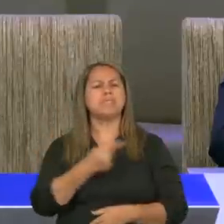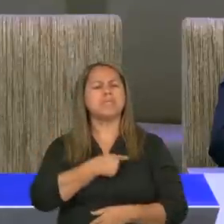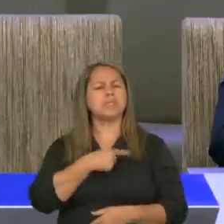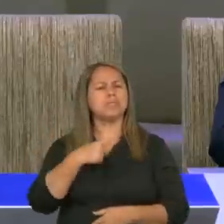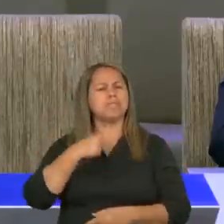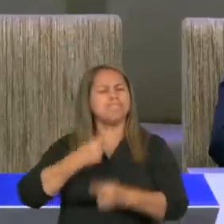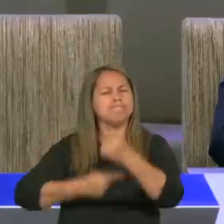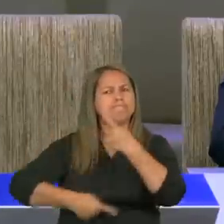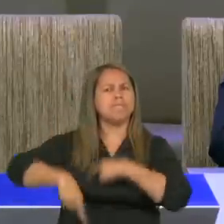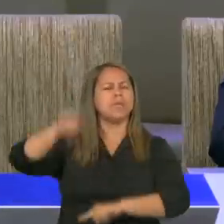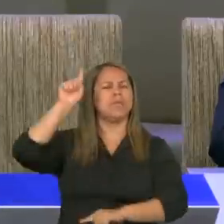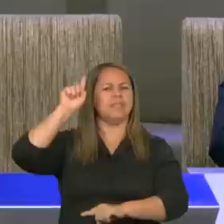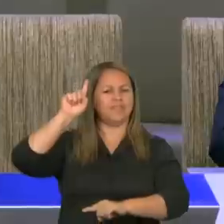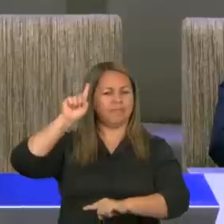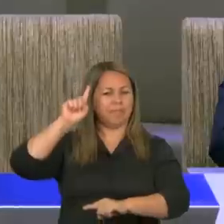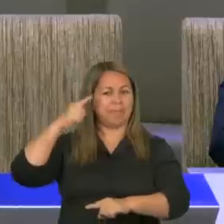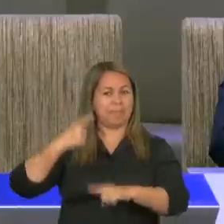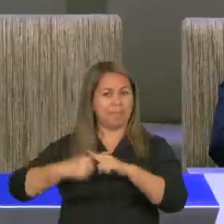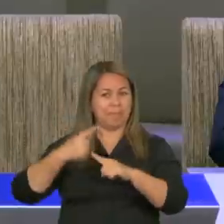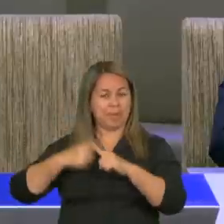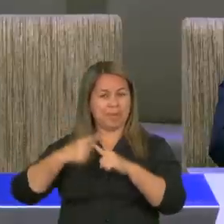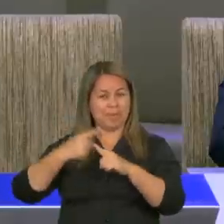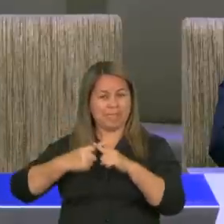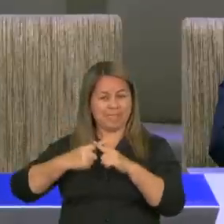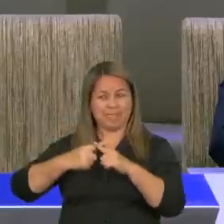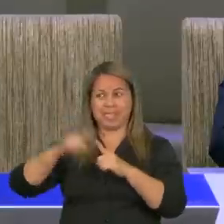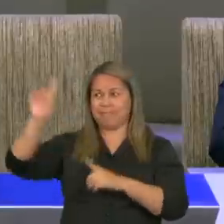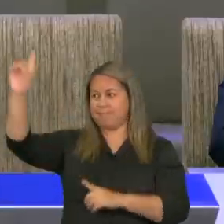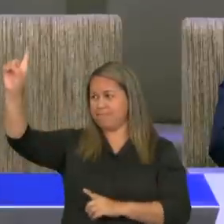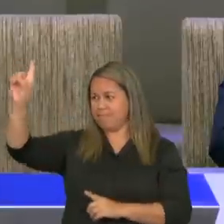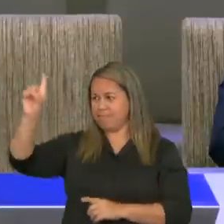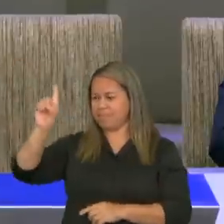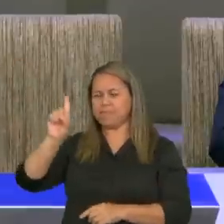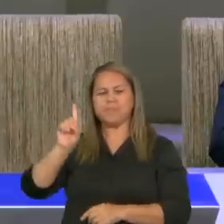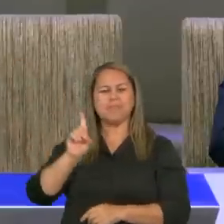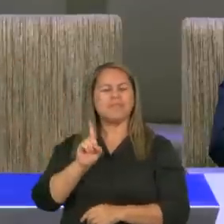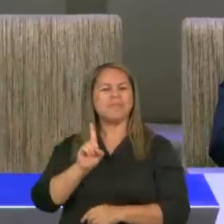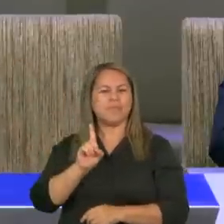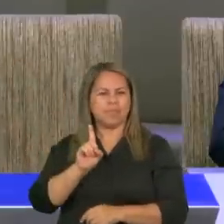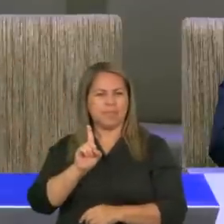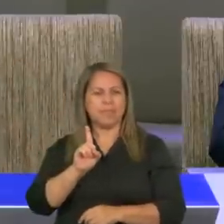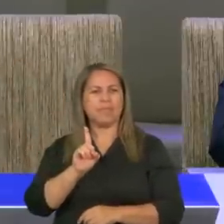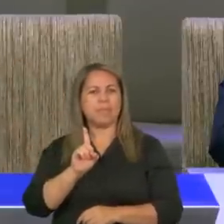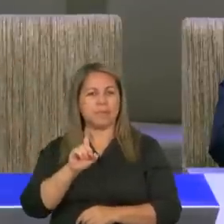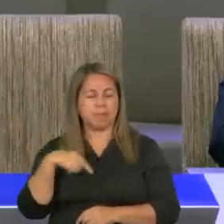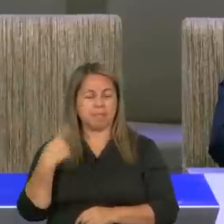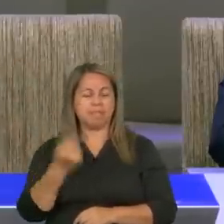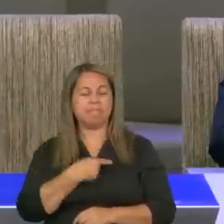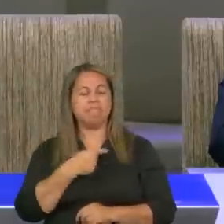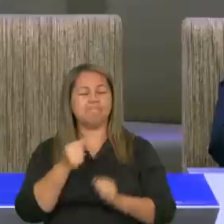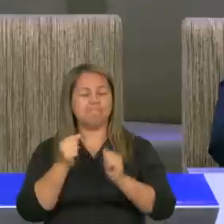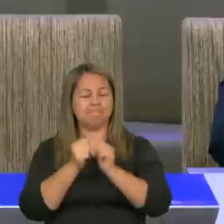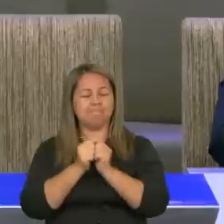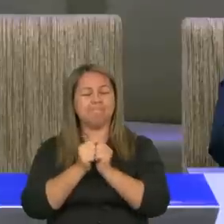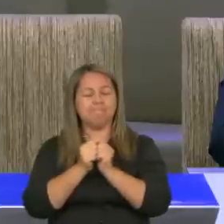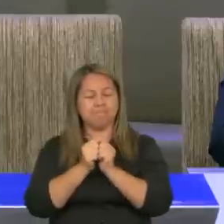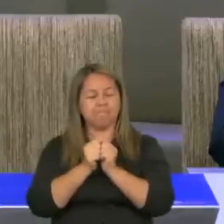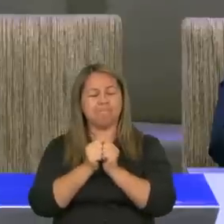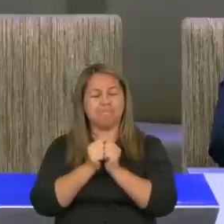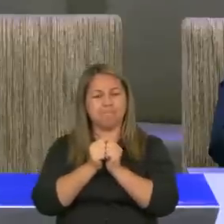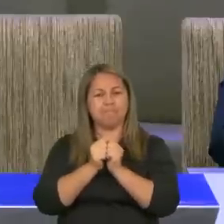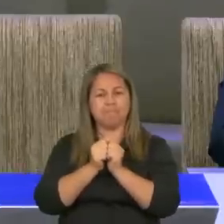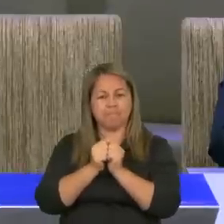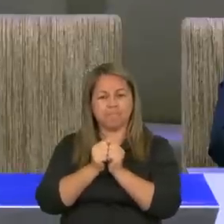sucesso, porque, a presença, de Deus, estará, conosco, Deus,